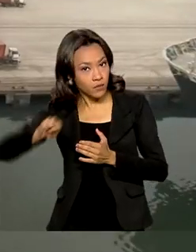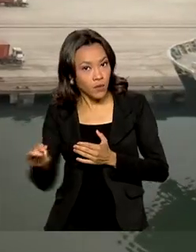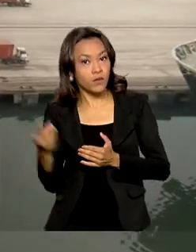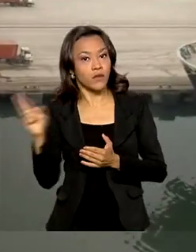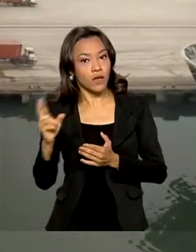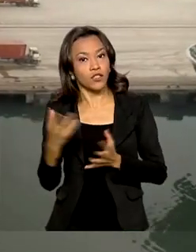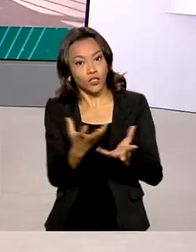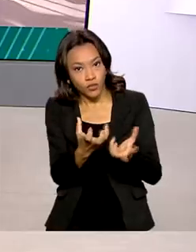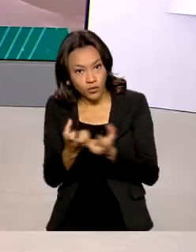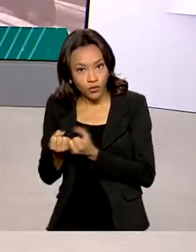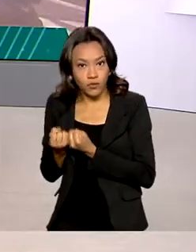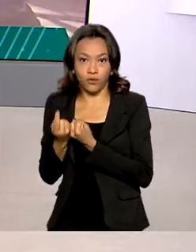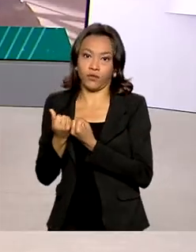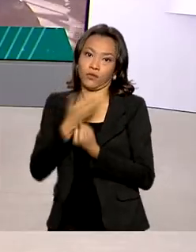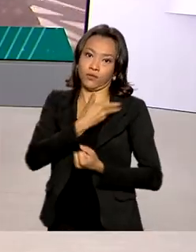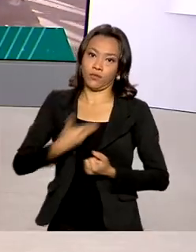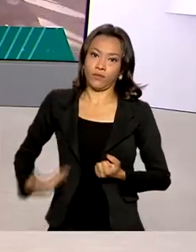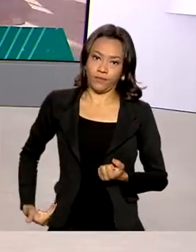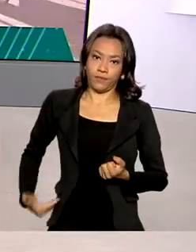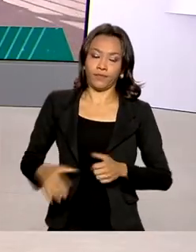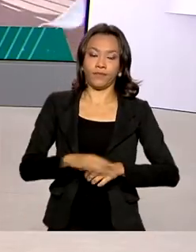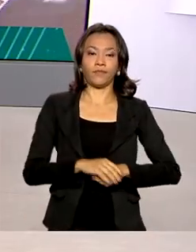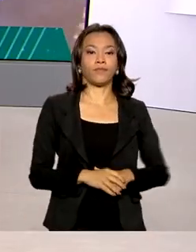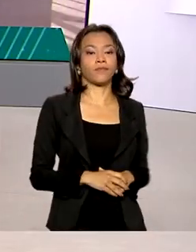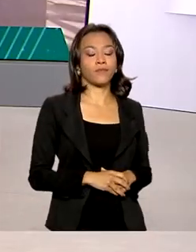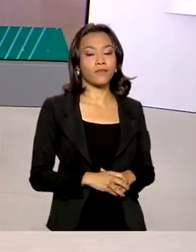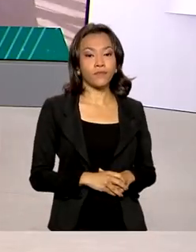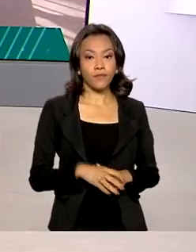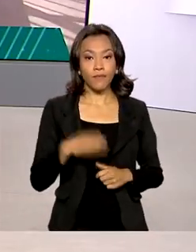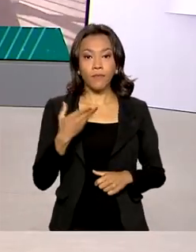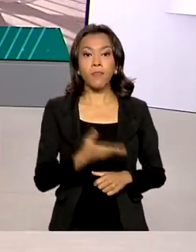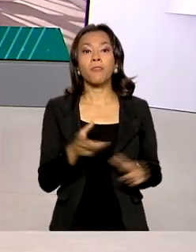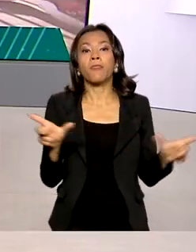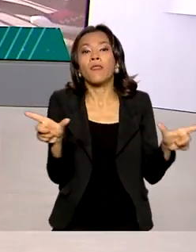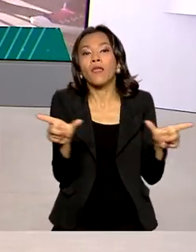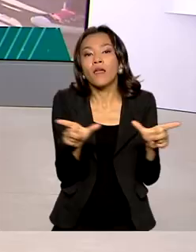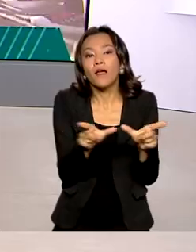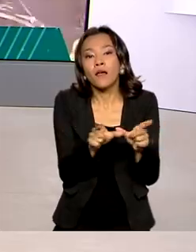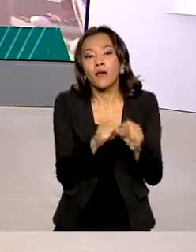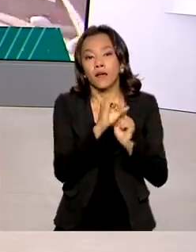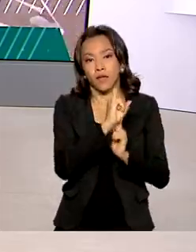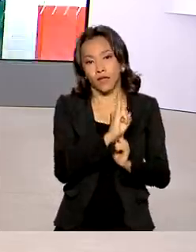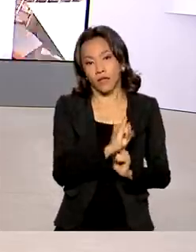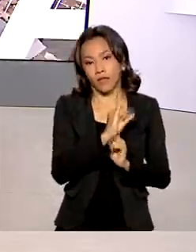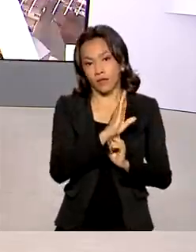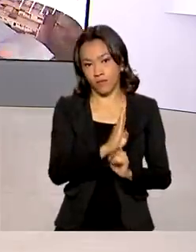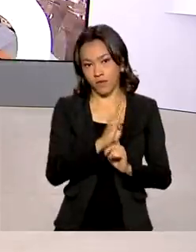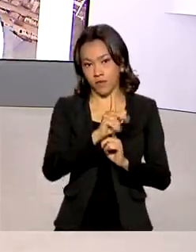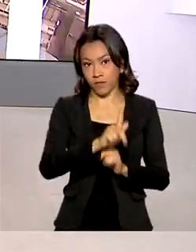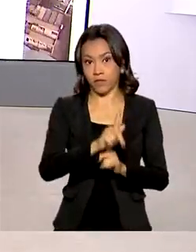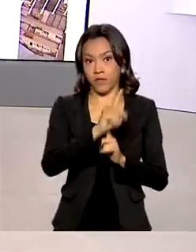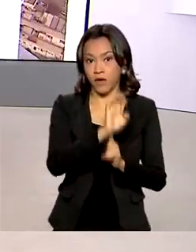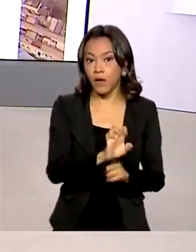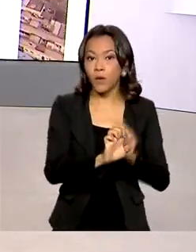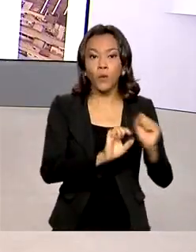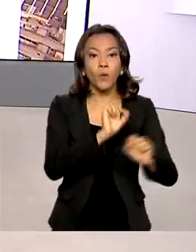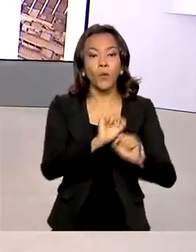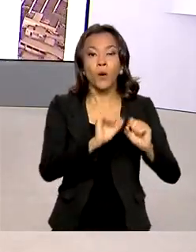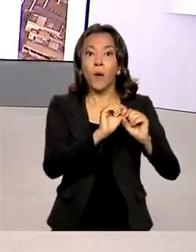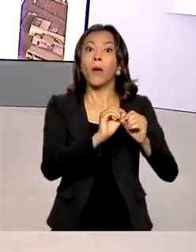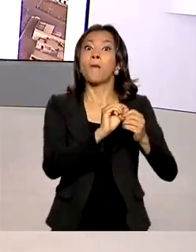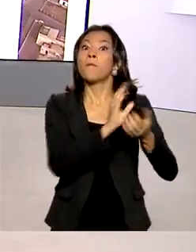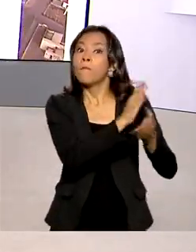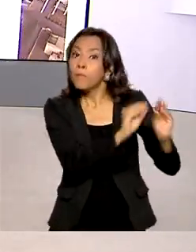para o Tesouro. O Instituto Brasileiro de Geografia e Estatística, IBGE, prorrogou as